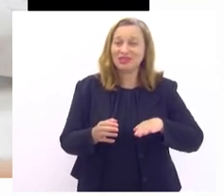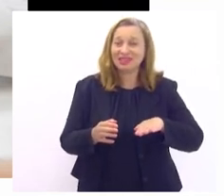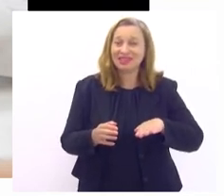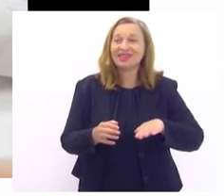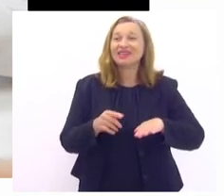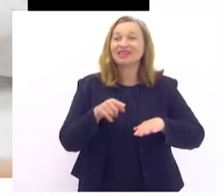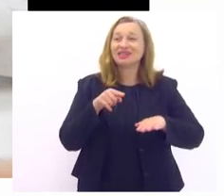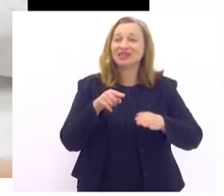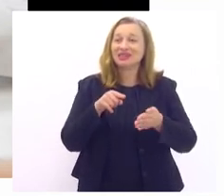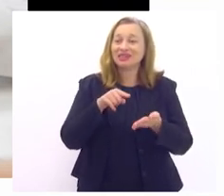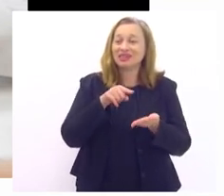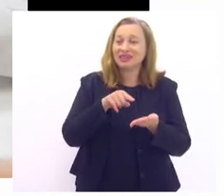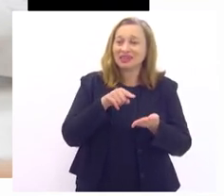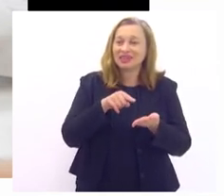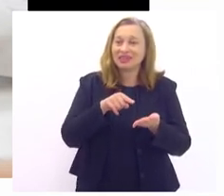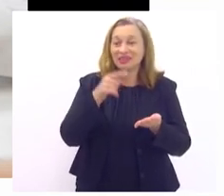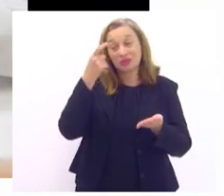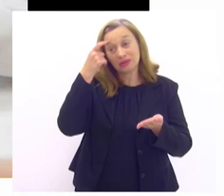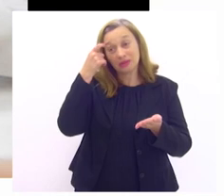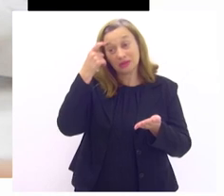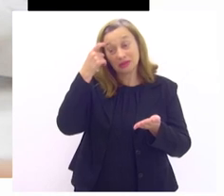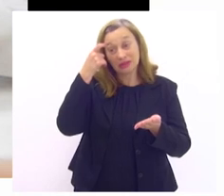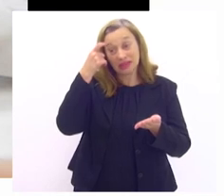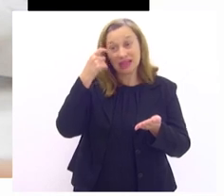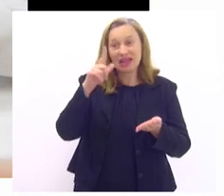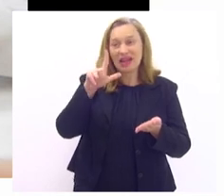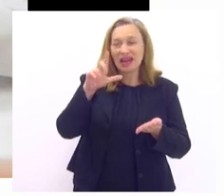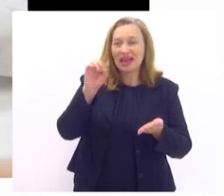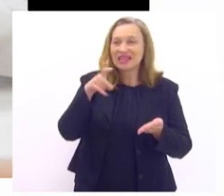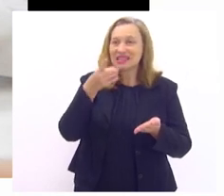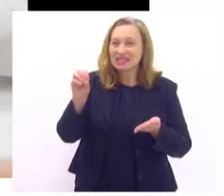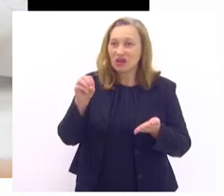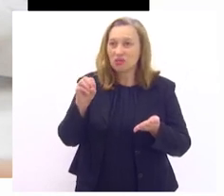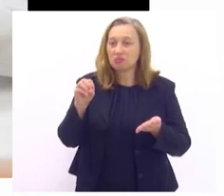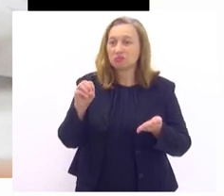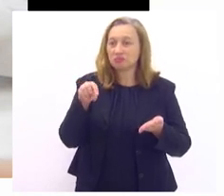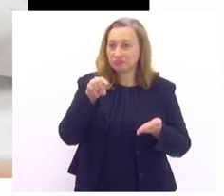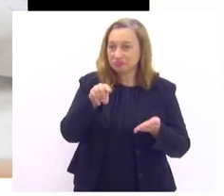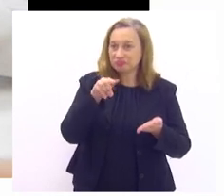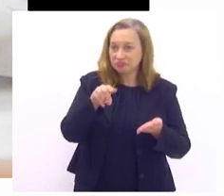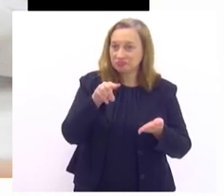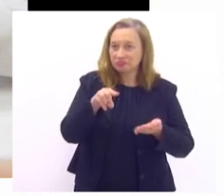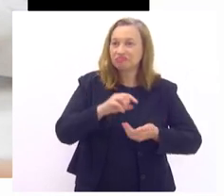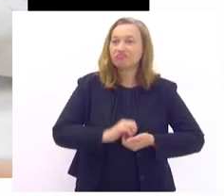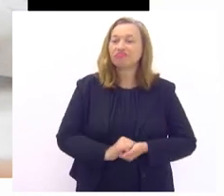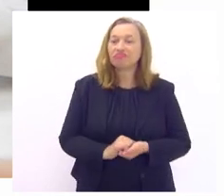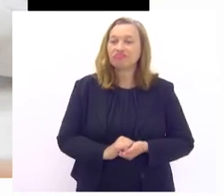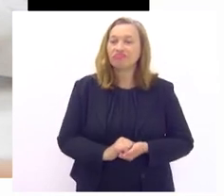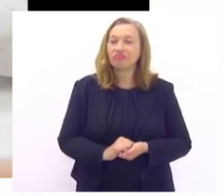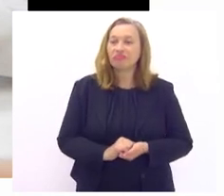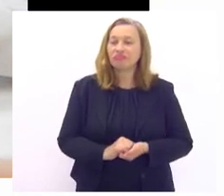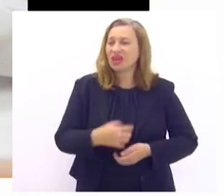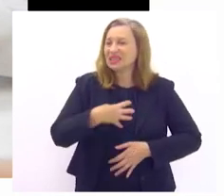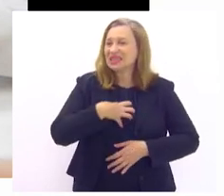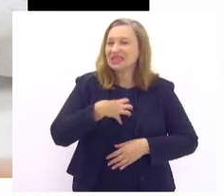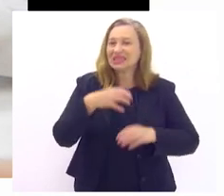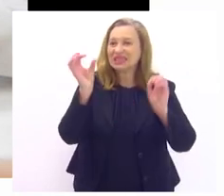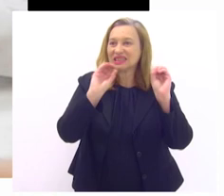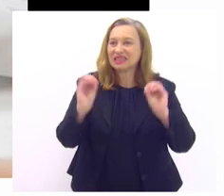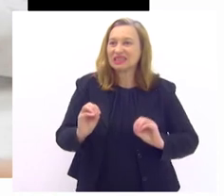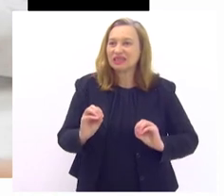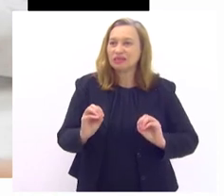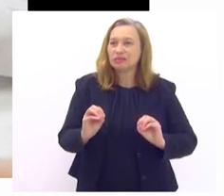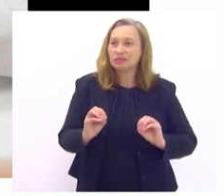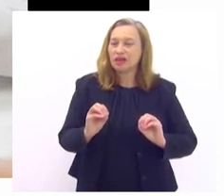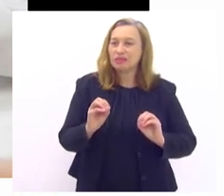plantar a paciente estava exatamente com uma lesão dessa né e ela não estava sentindo realmente porque tem